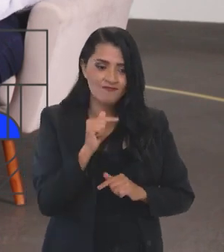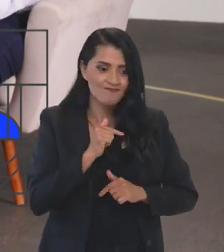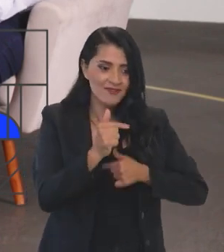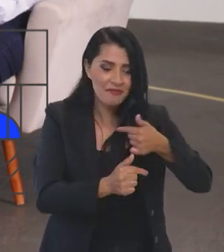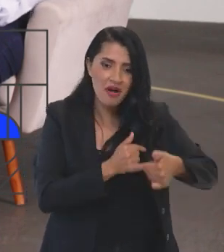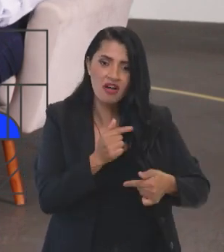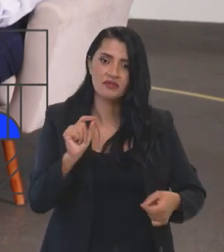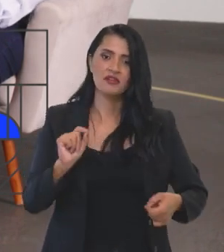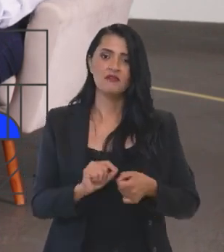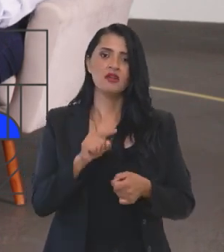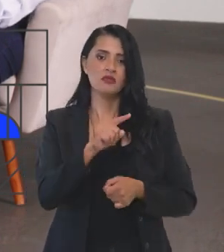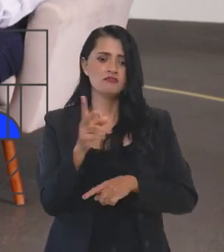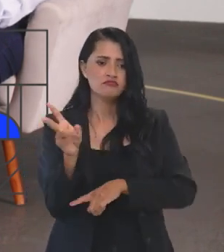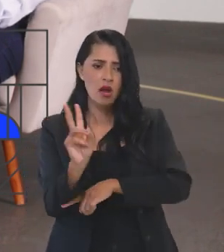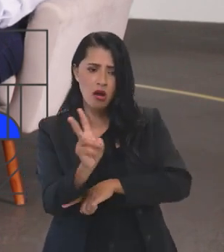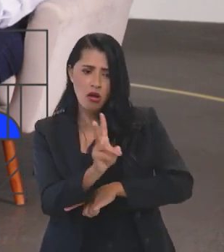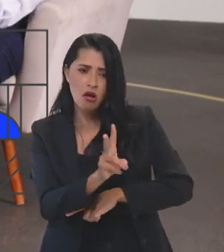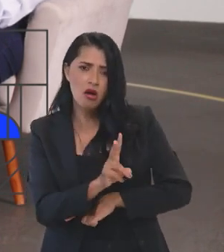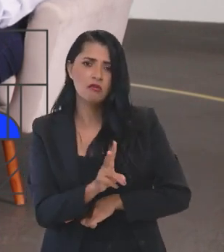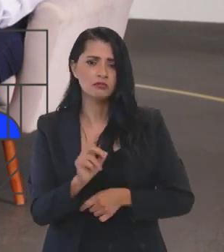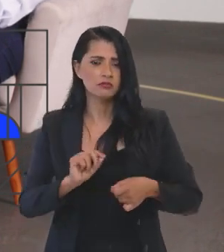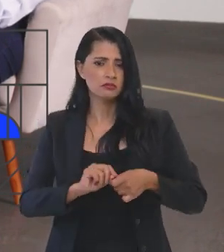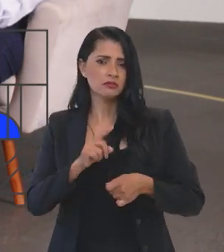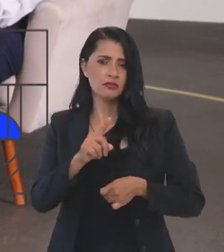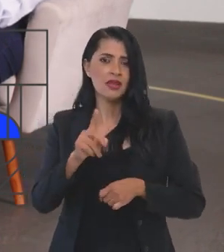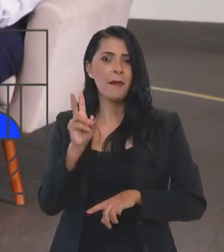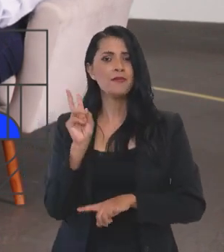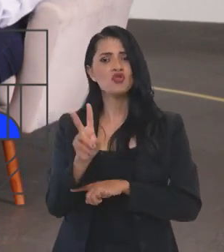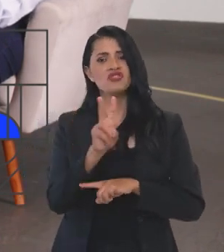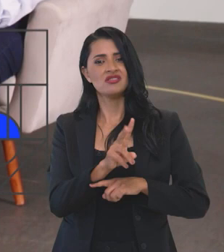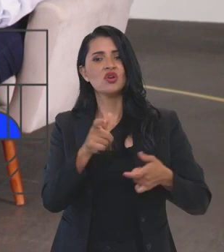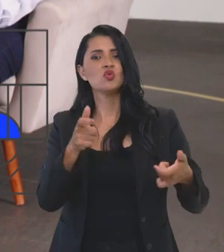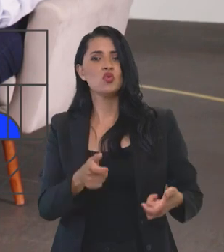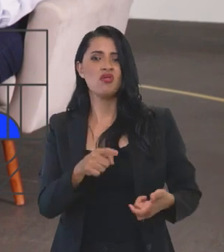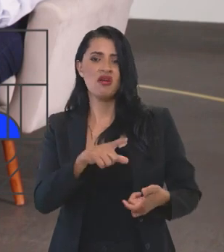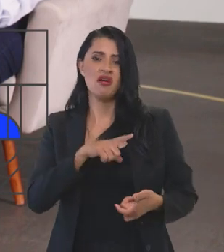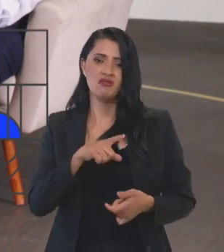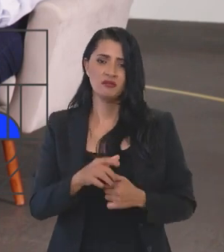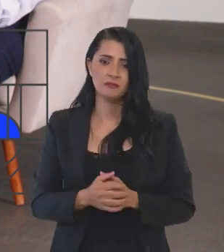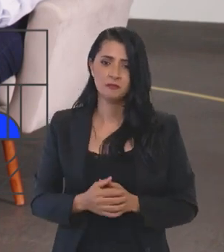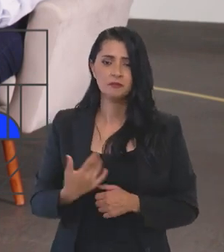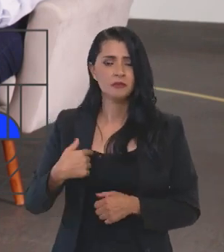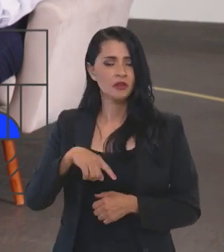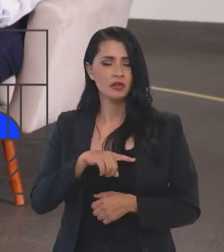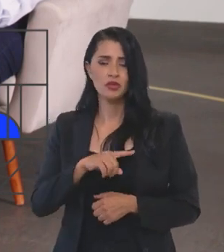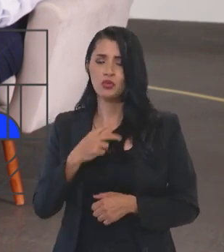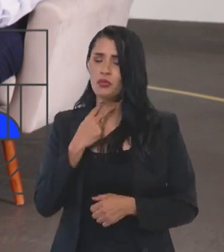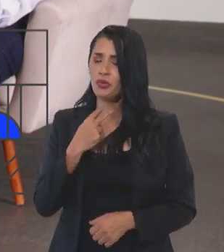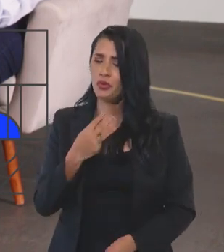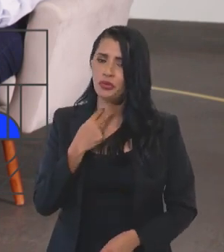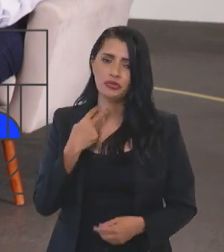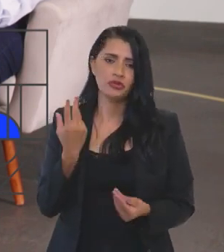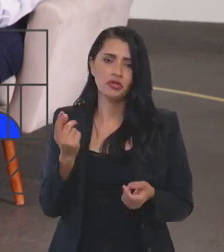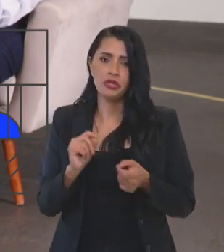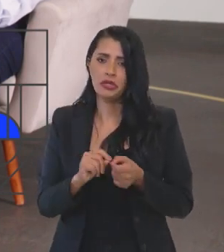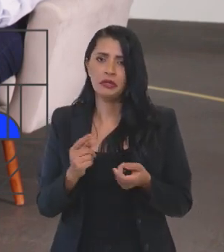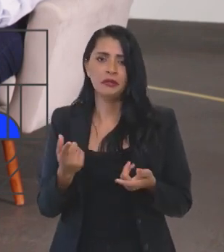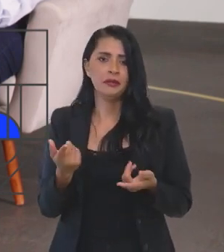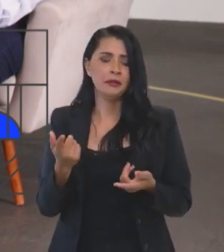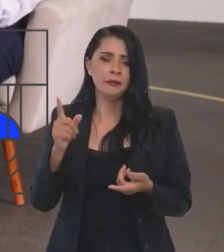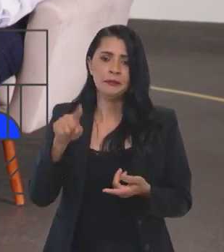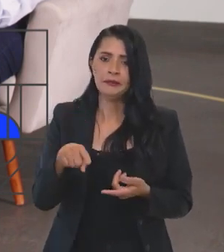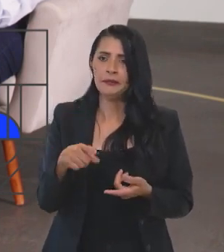prioridade também para ser feito o monitoramento e a proteção territorial. Então, nós não podemos estar